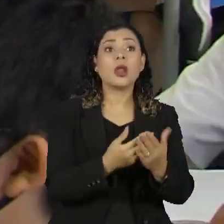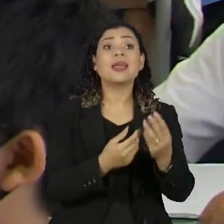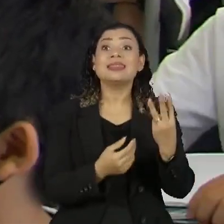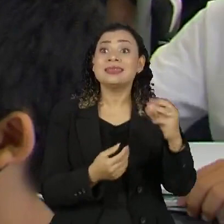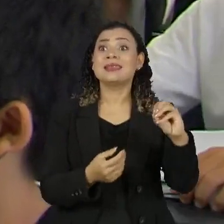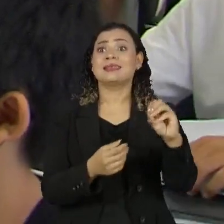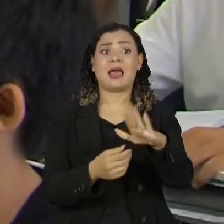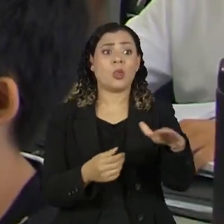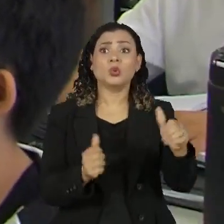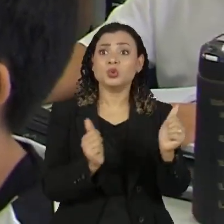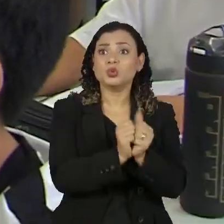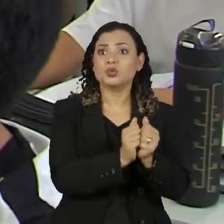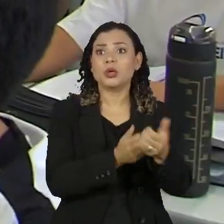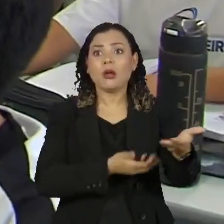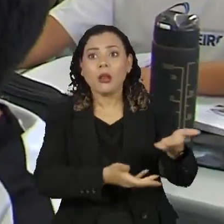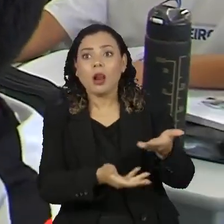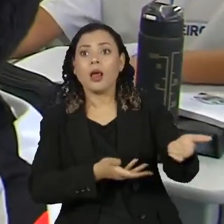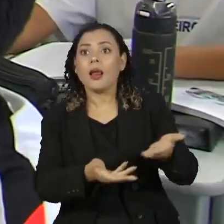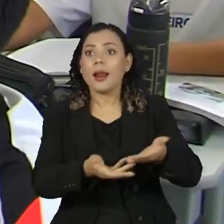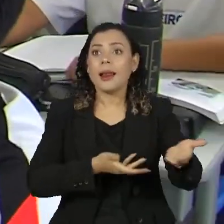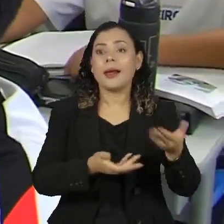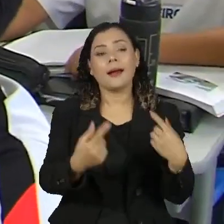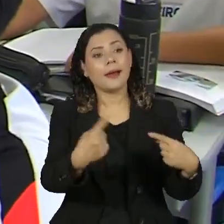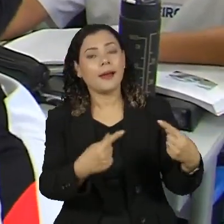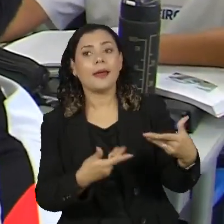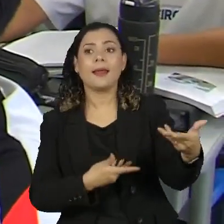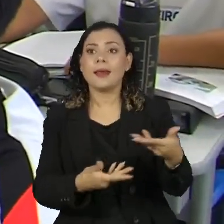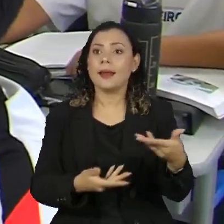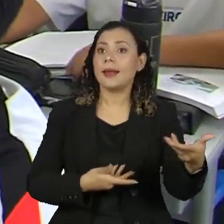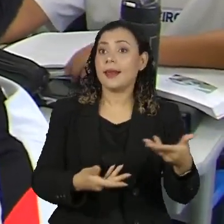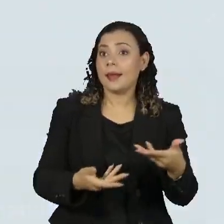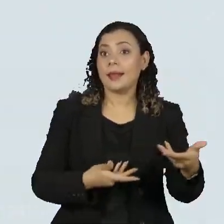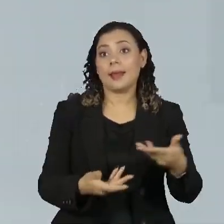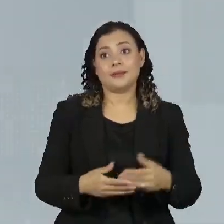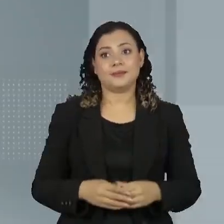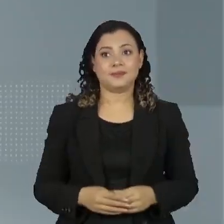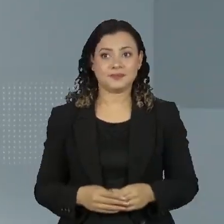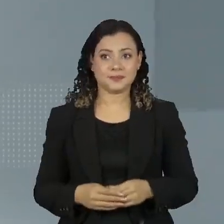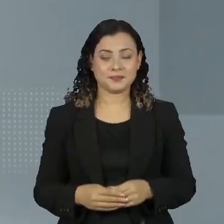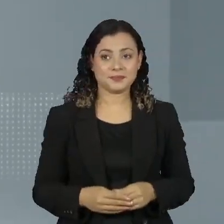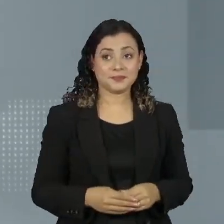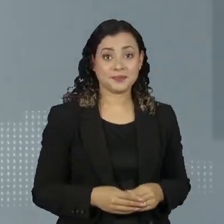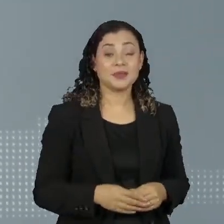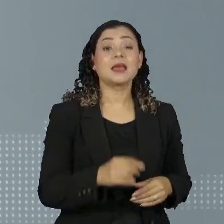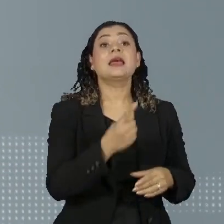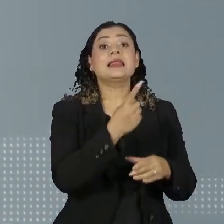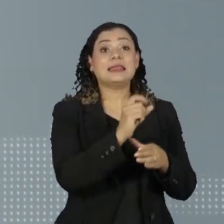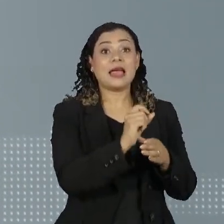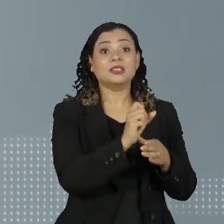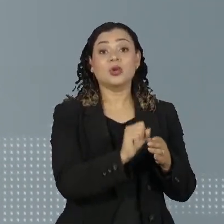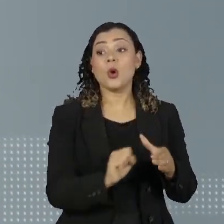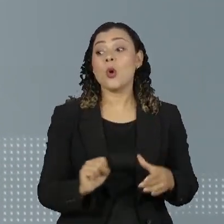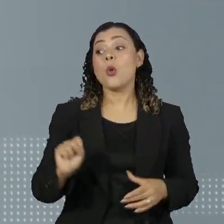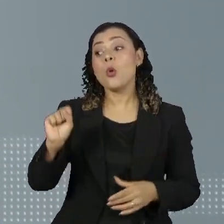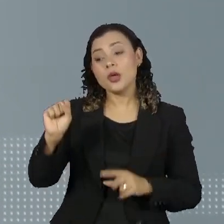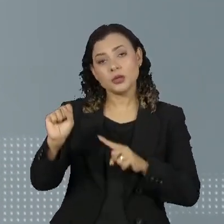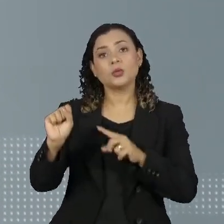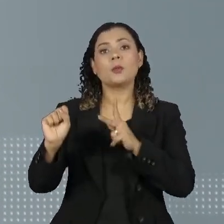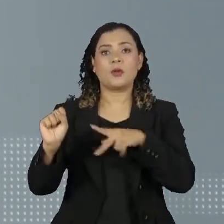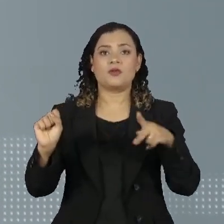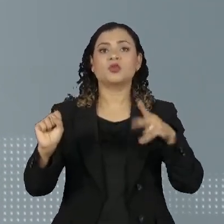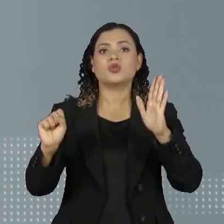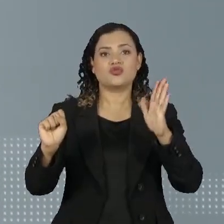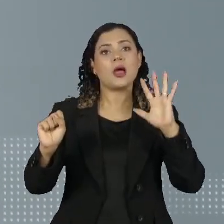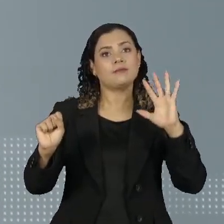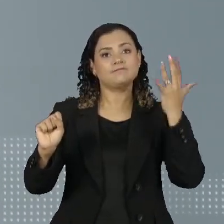crianças, convivendo, discutindo, interagindo muito intensamente. Oito em cada dez educadores relatam ter sofrido